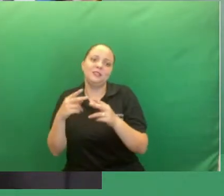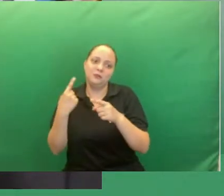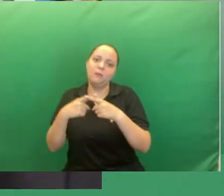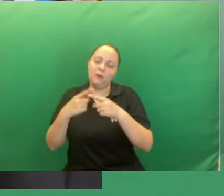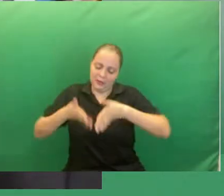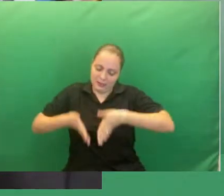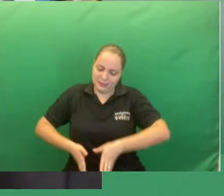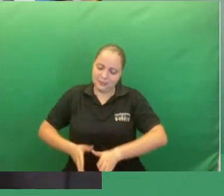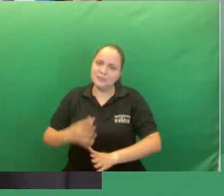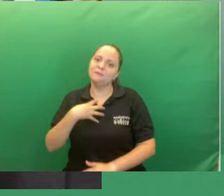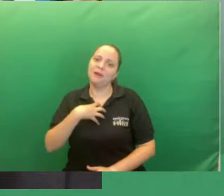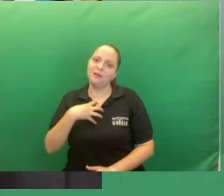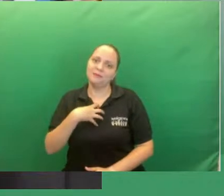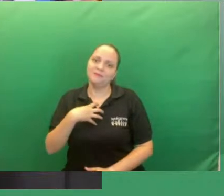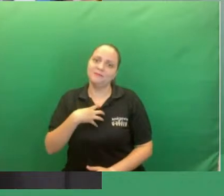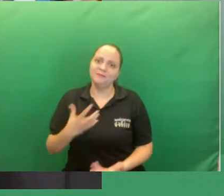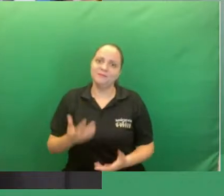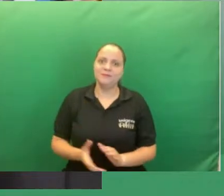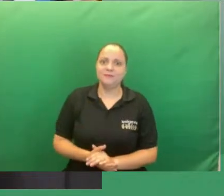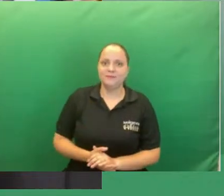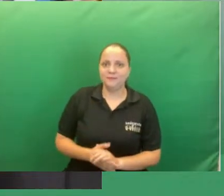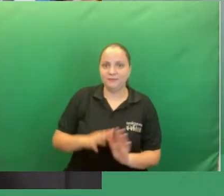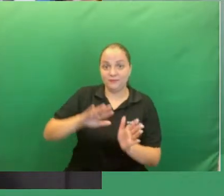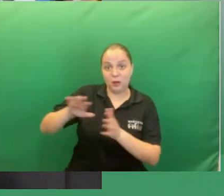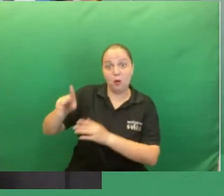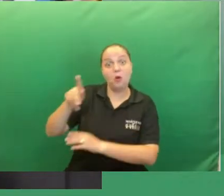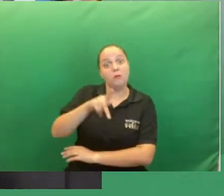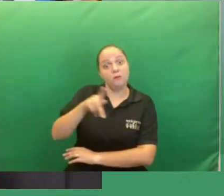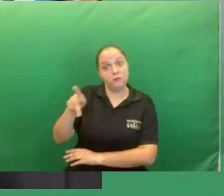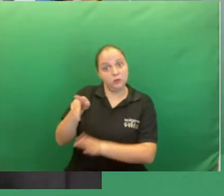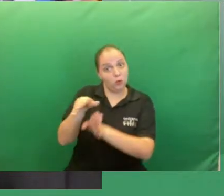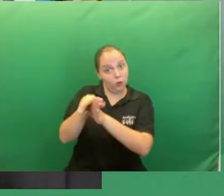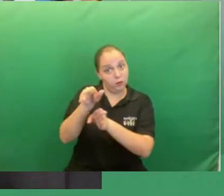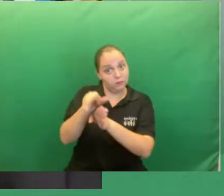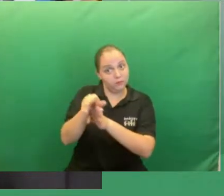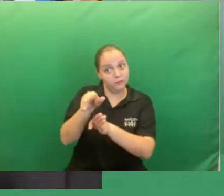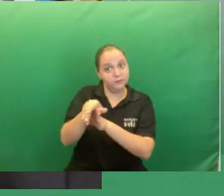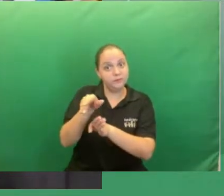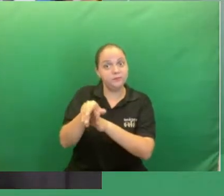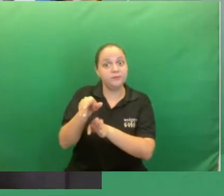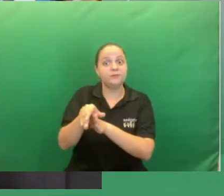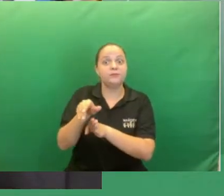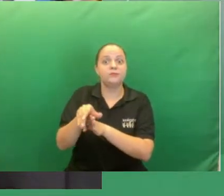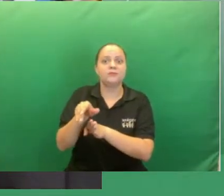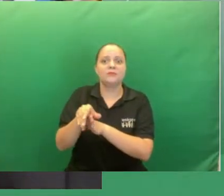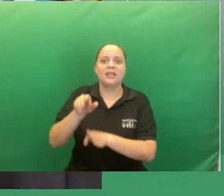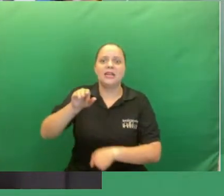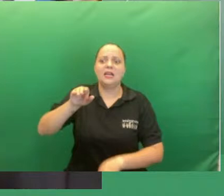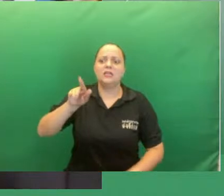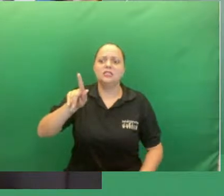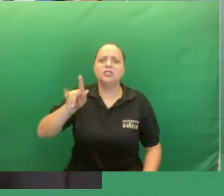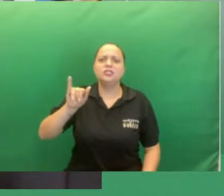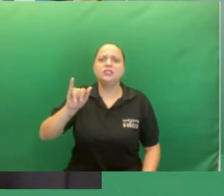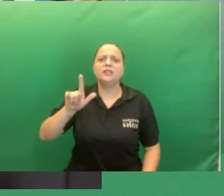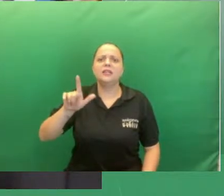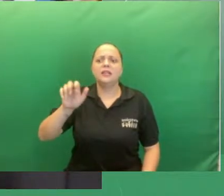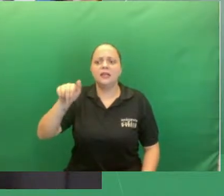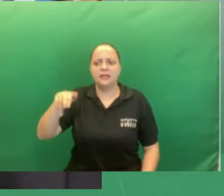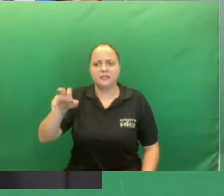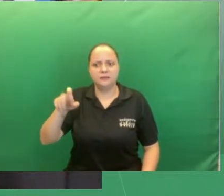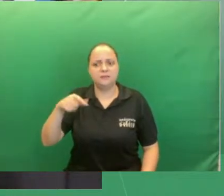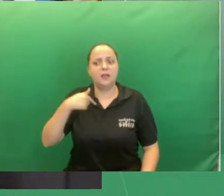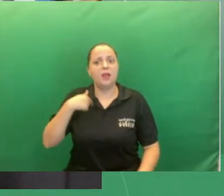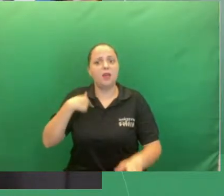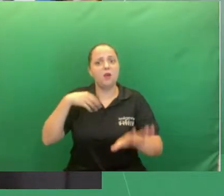doutora Adilene Américo Silva, eu sou aluna da POS, e eu sou graduada em